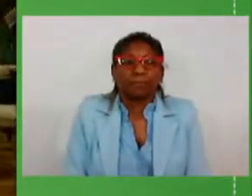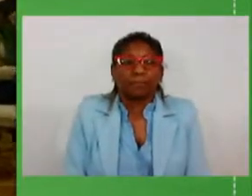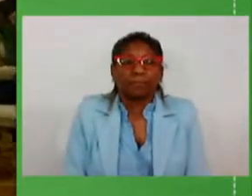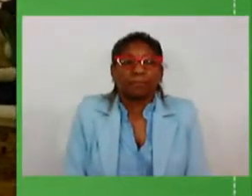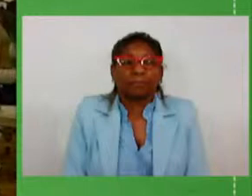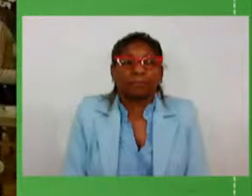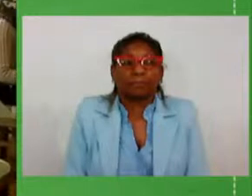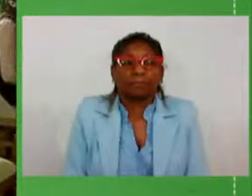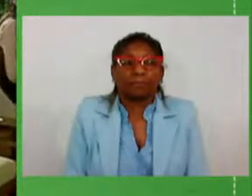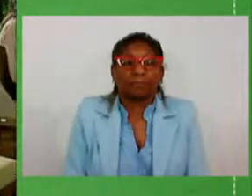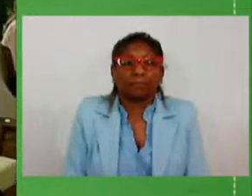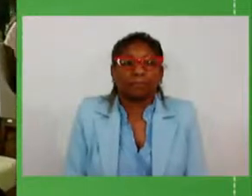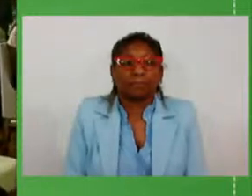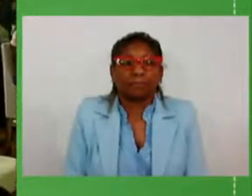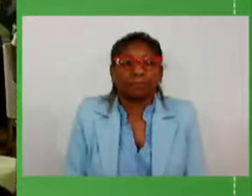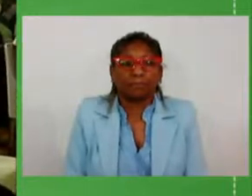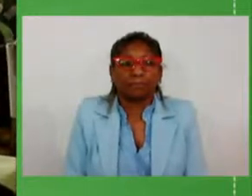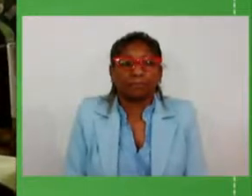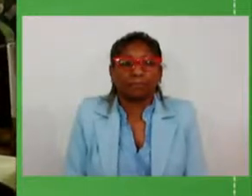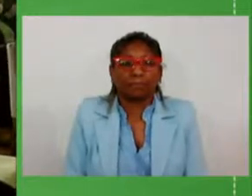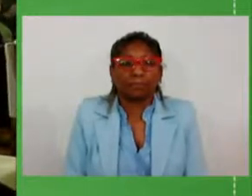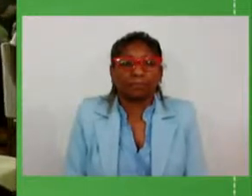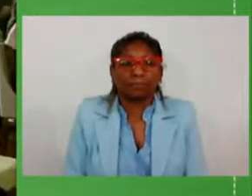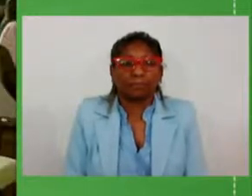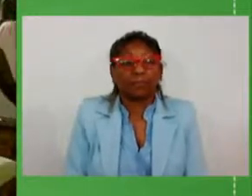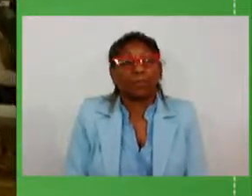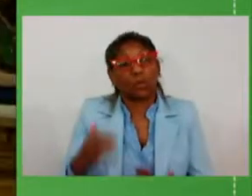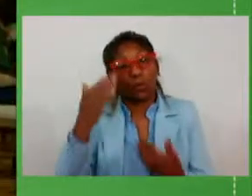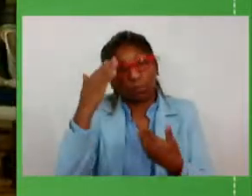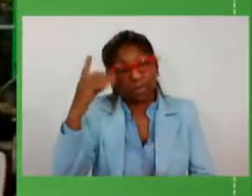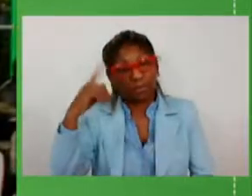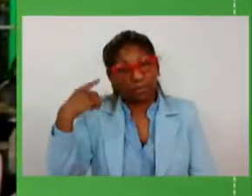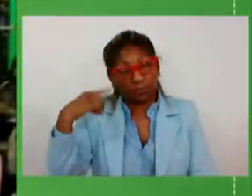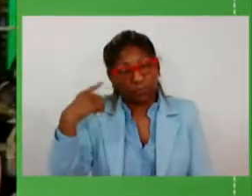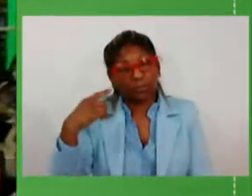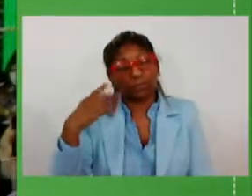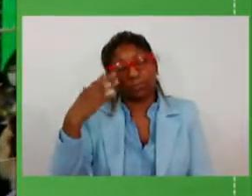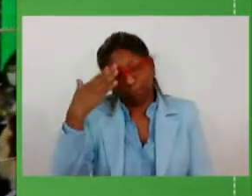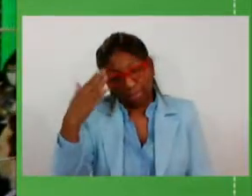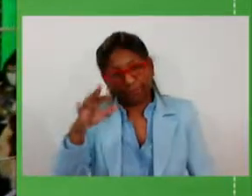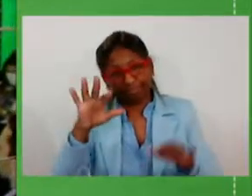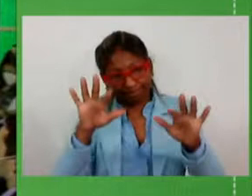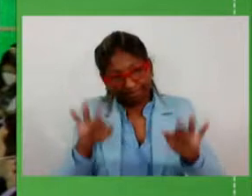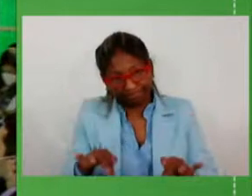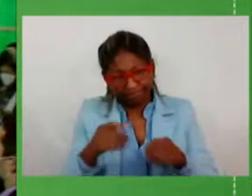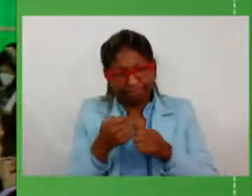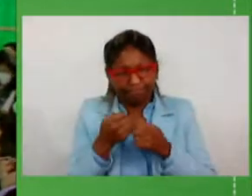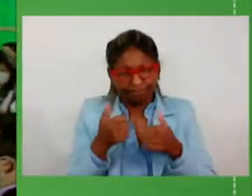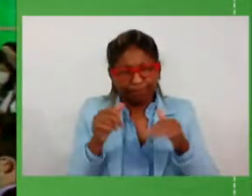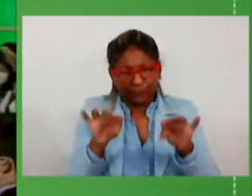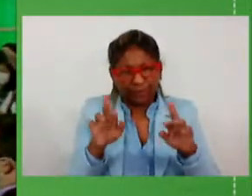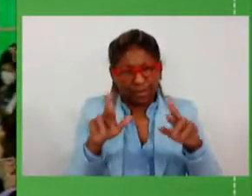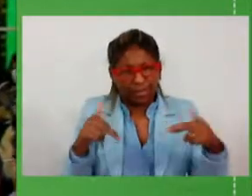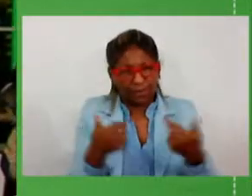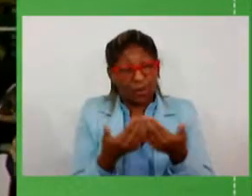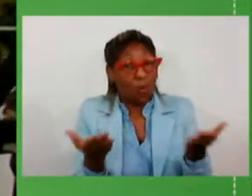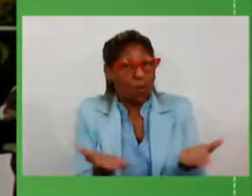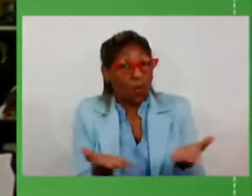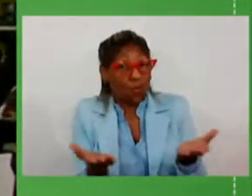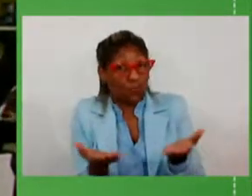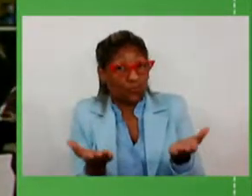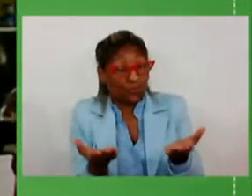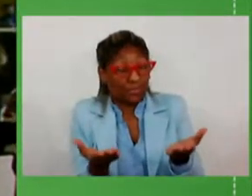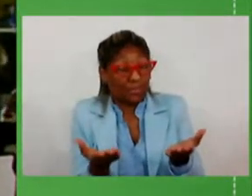obrigado obrigado deputado Gabriel Souza nós estamos encaminhando o cerramento da nossa da nossa reunião aqui hoje mas eu quero